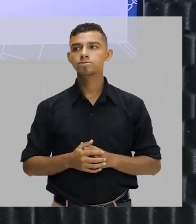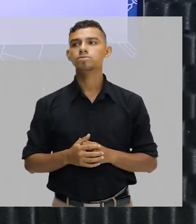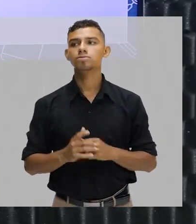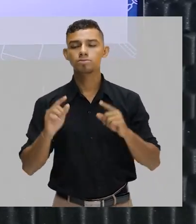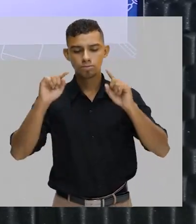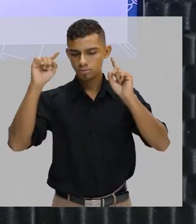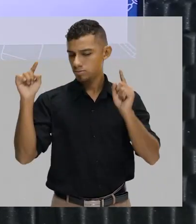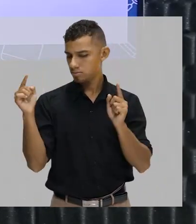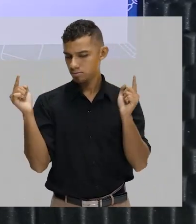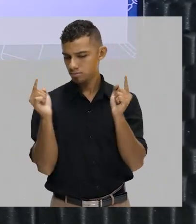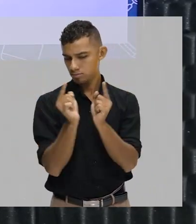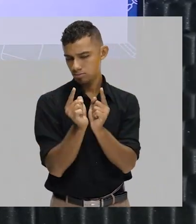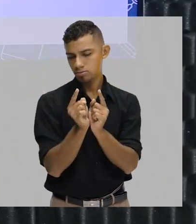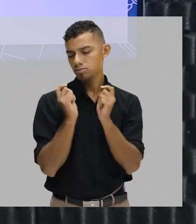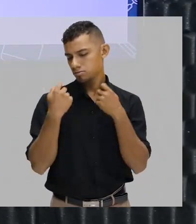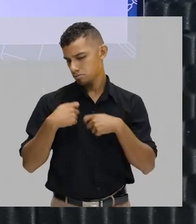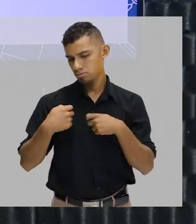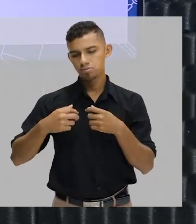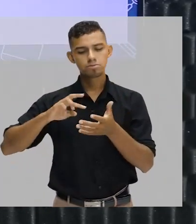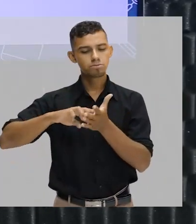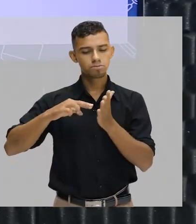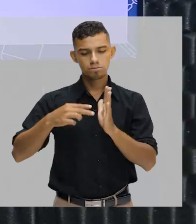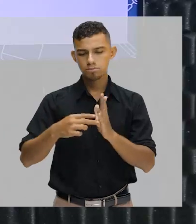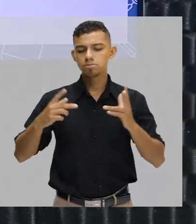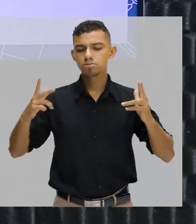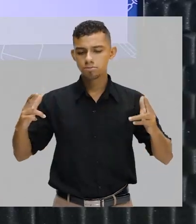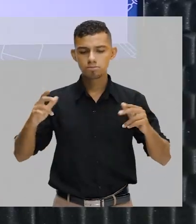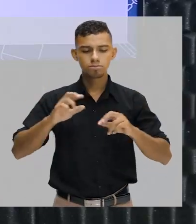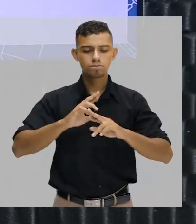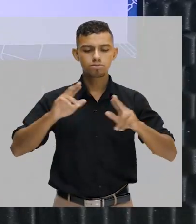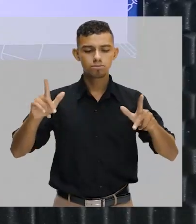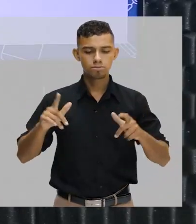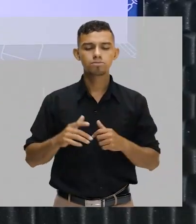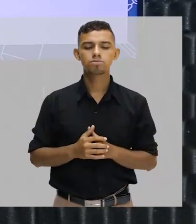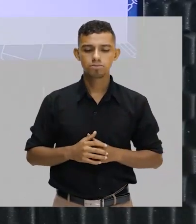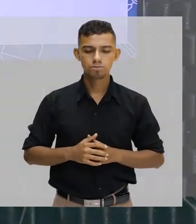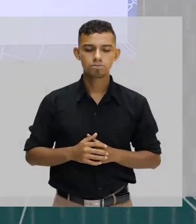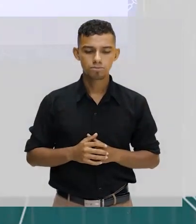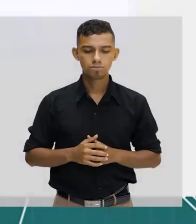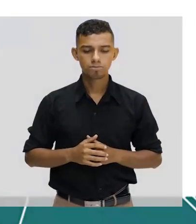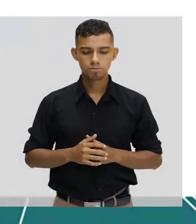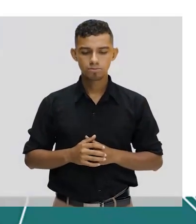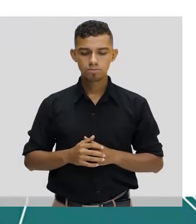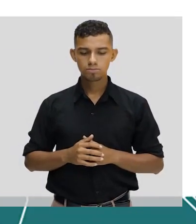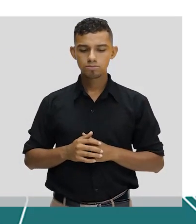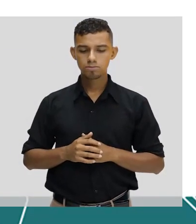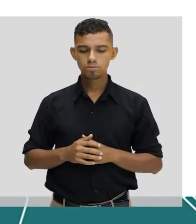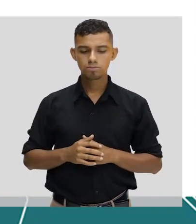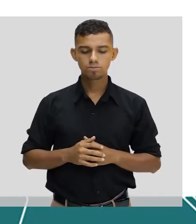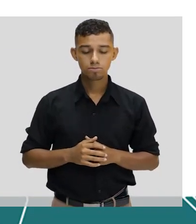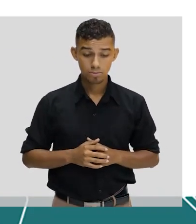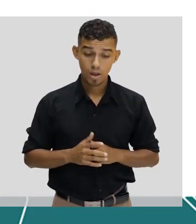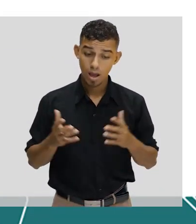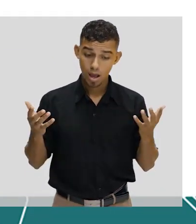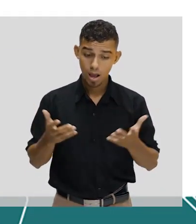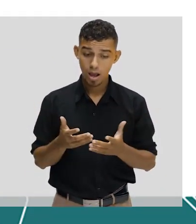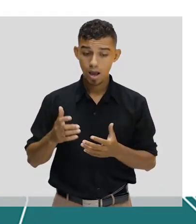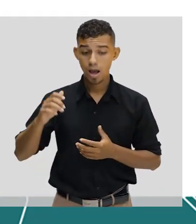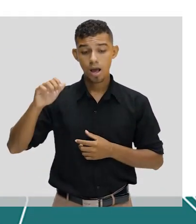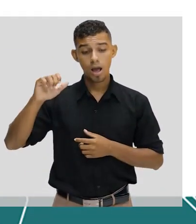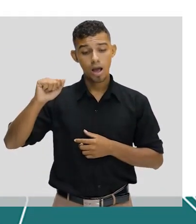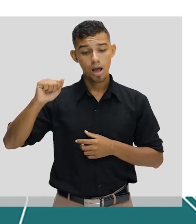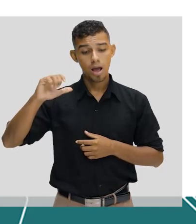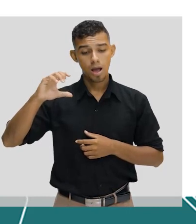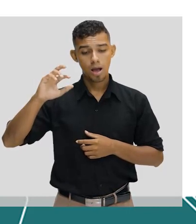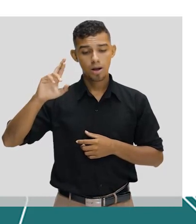abreviação quanto a palavra completa, são palavras diferentes que têm o mesmo sentido. Já no caso do acrônimo,